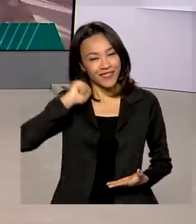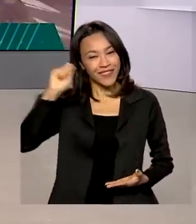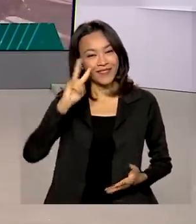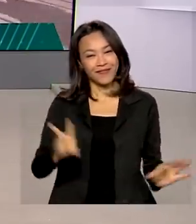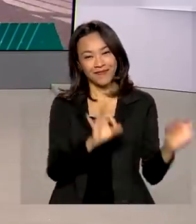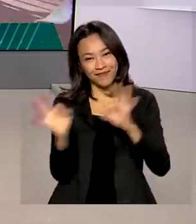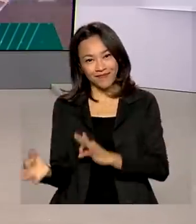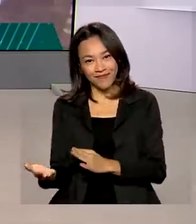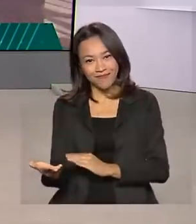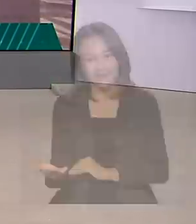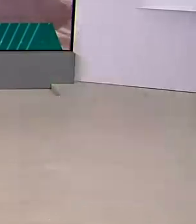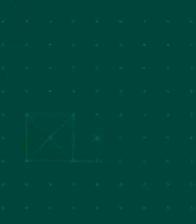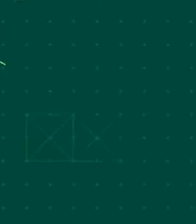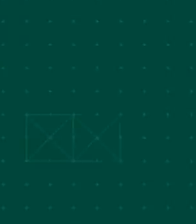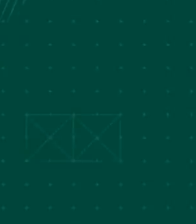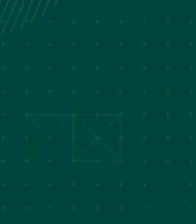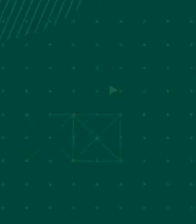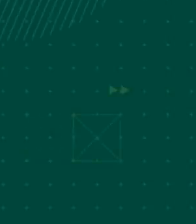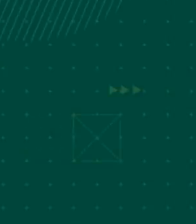está no ar.